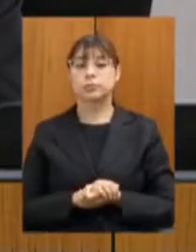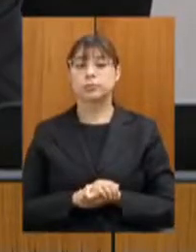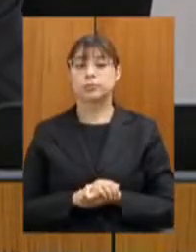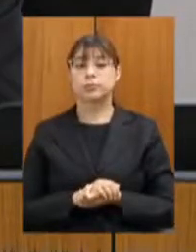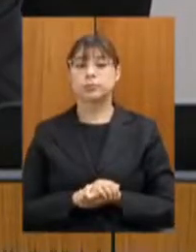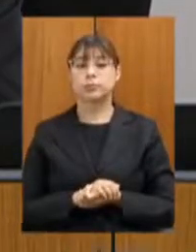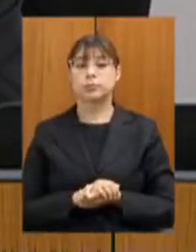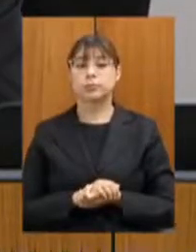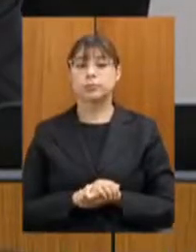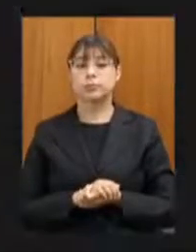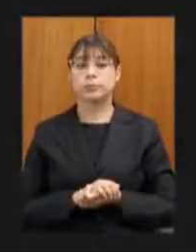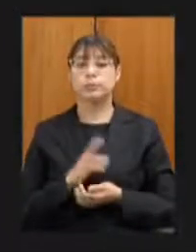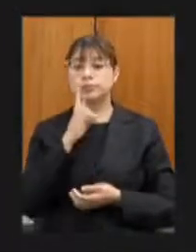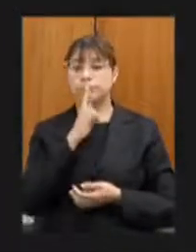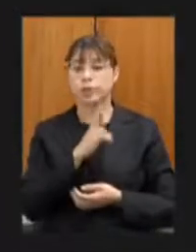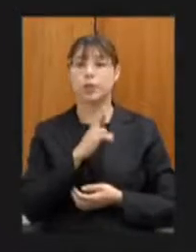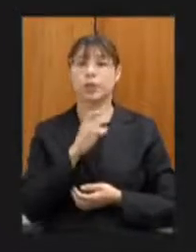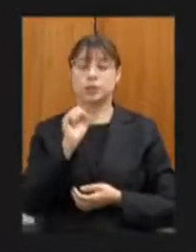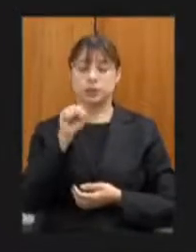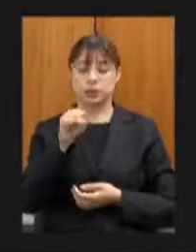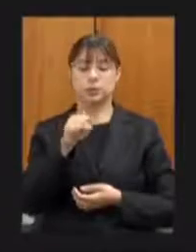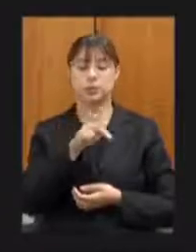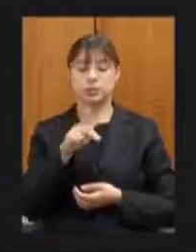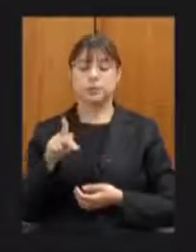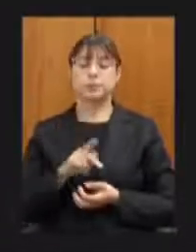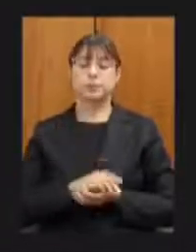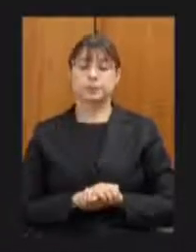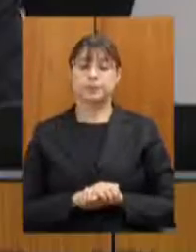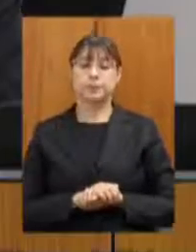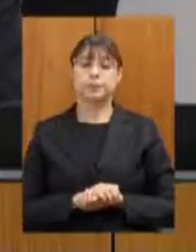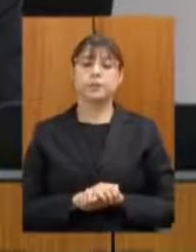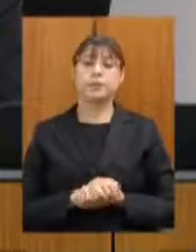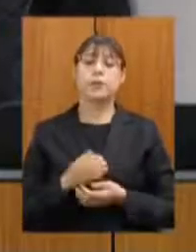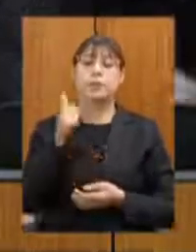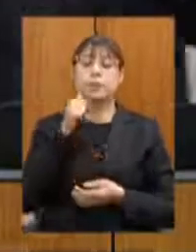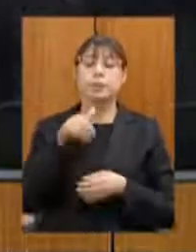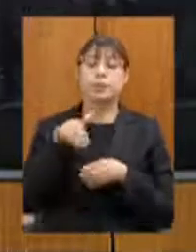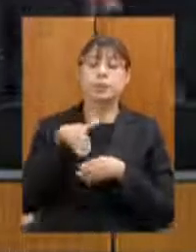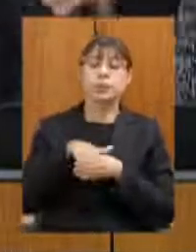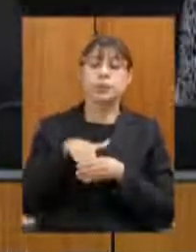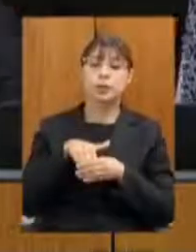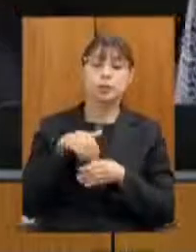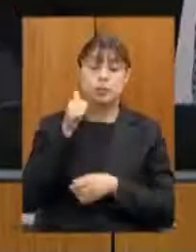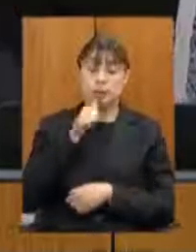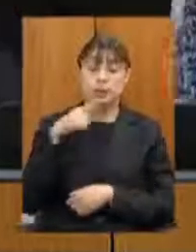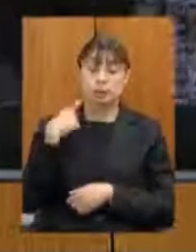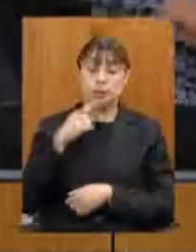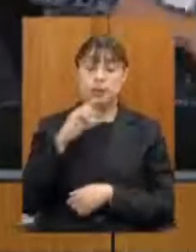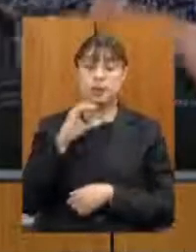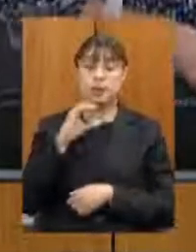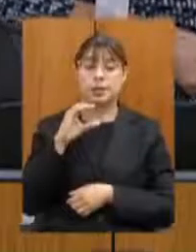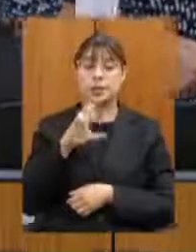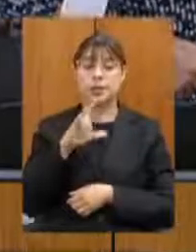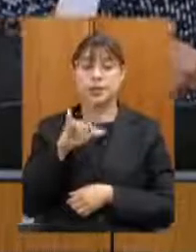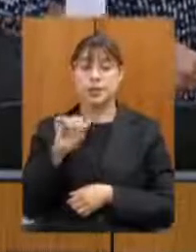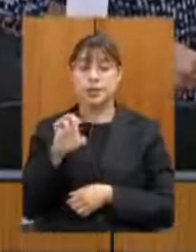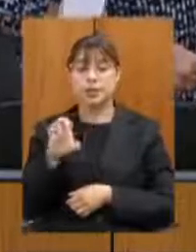deputado virgílio guimarães vota sim senhor presidente como vota deputado Celise la viola